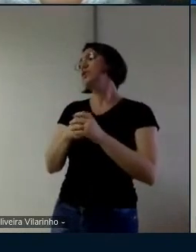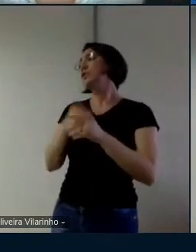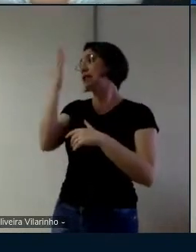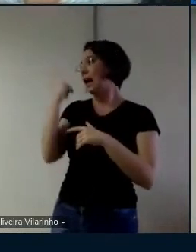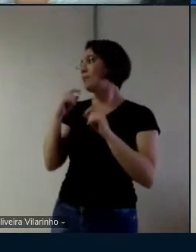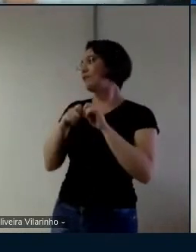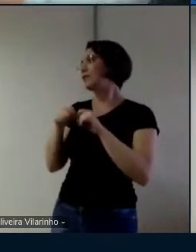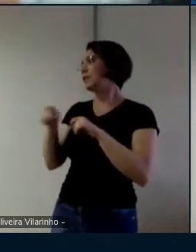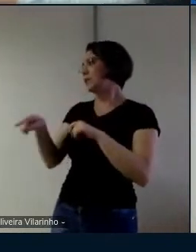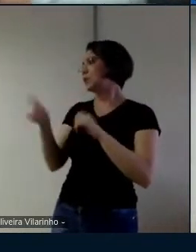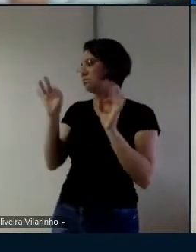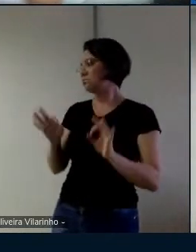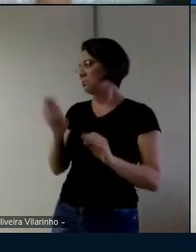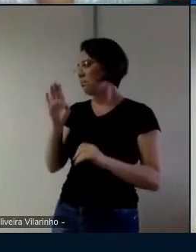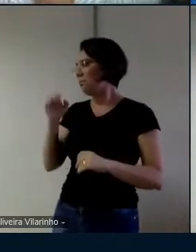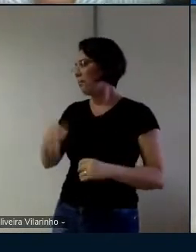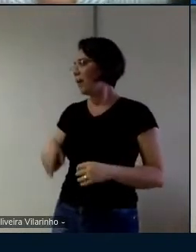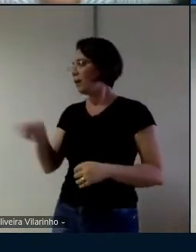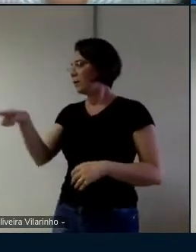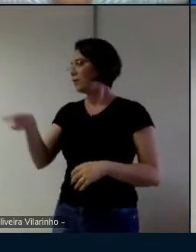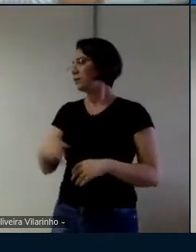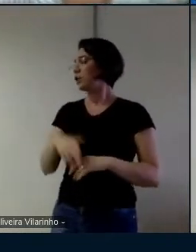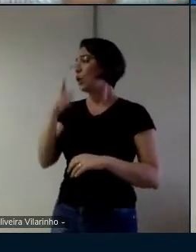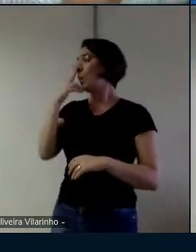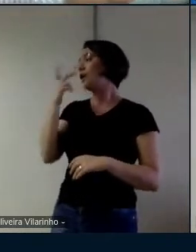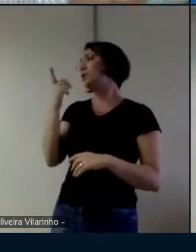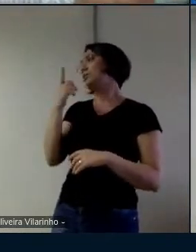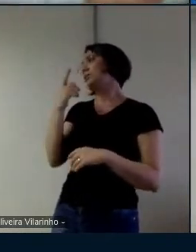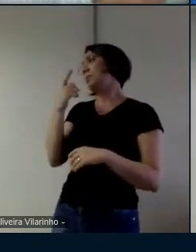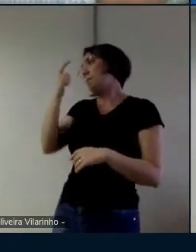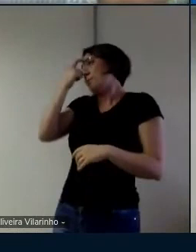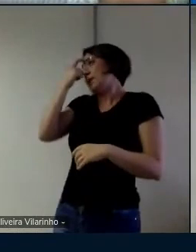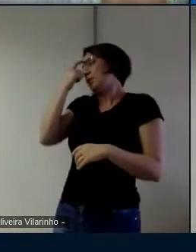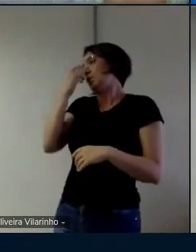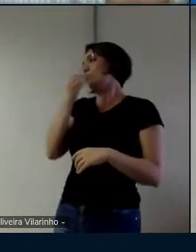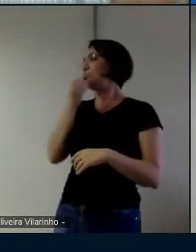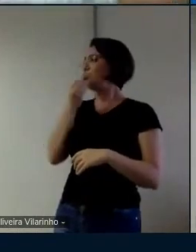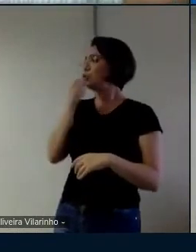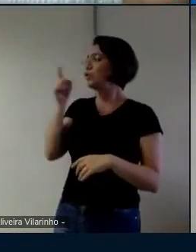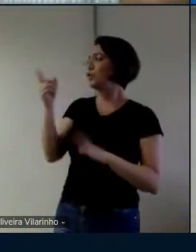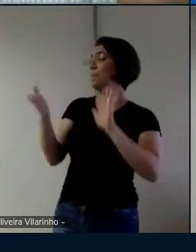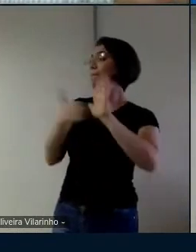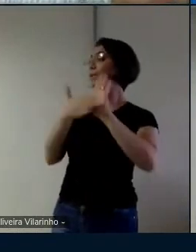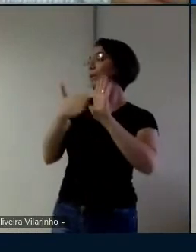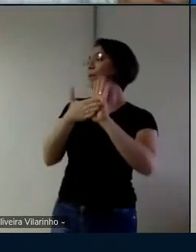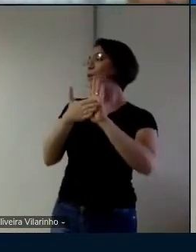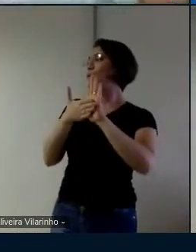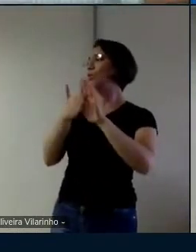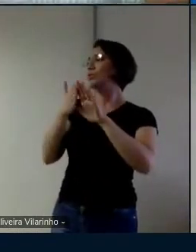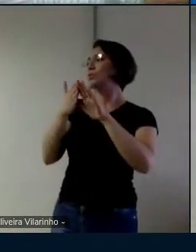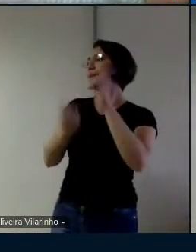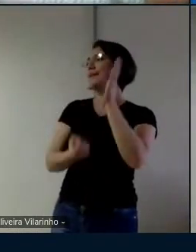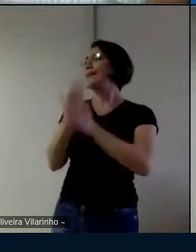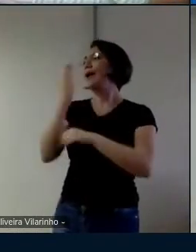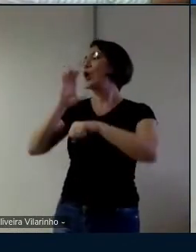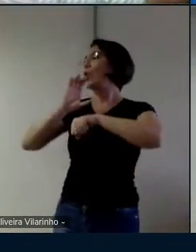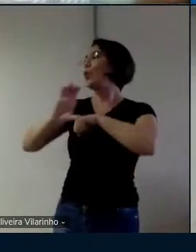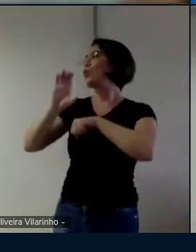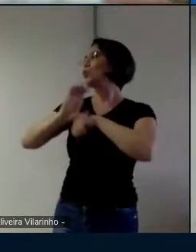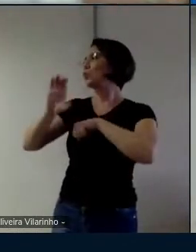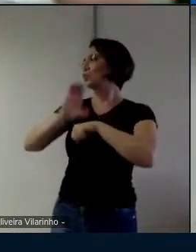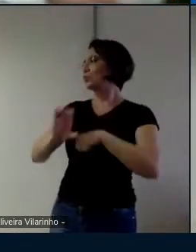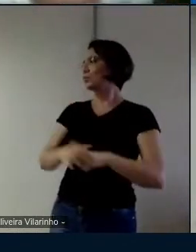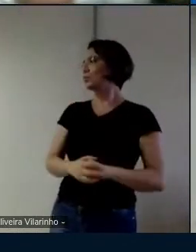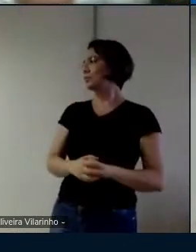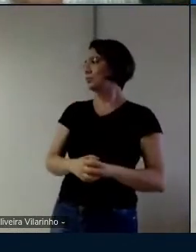de começar a propor cursos em grande nesse sentido de fazer parcerias dentro do nosso grupo